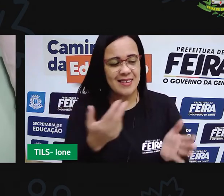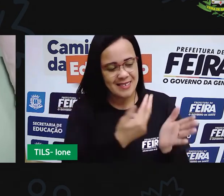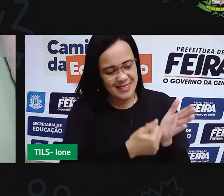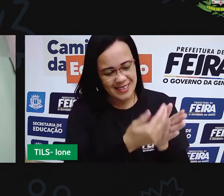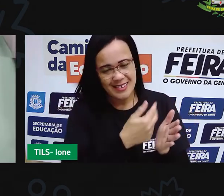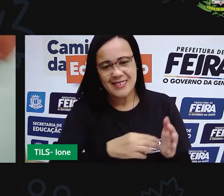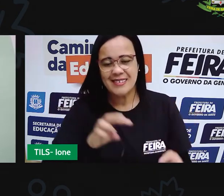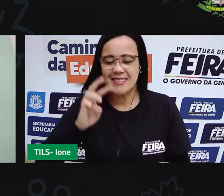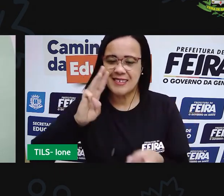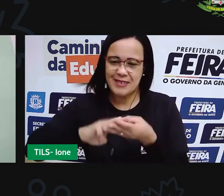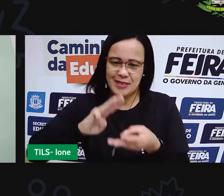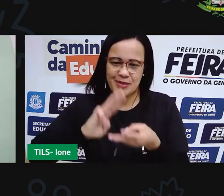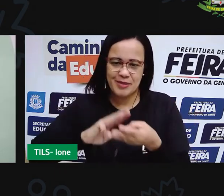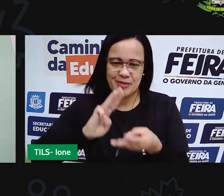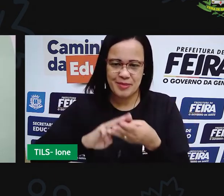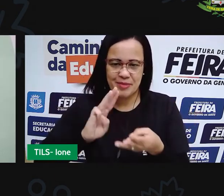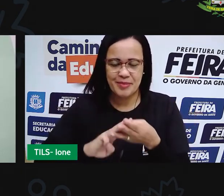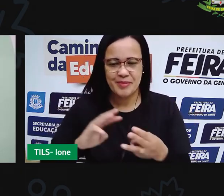registrada